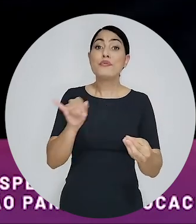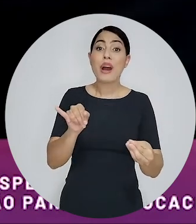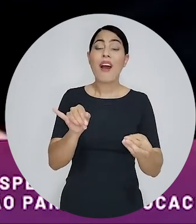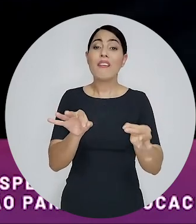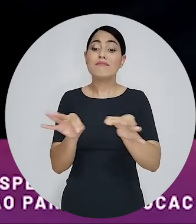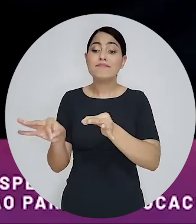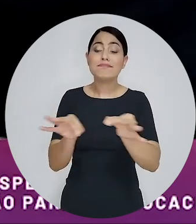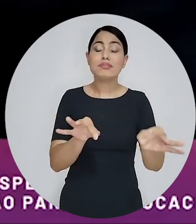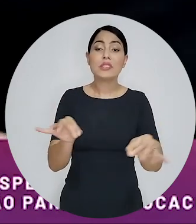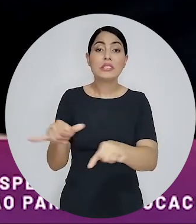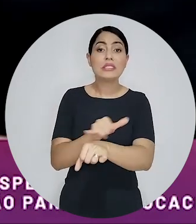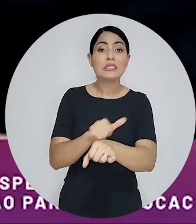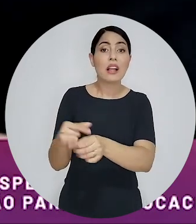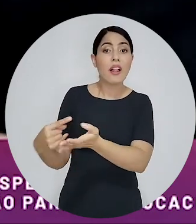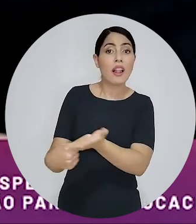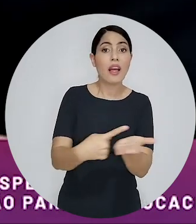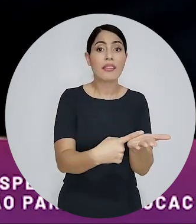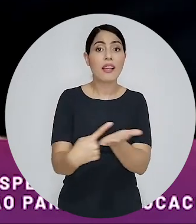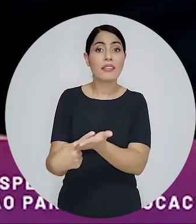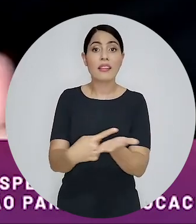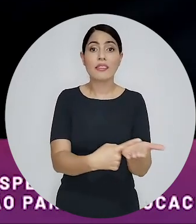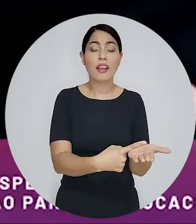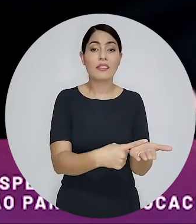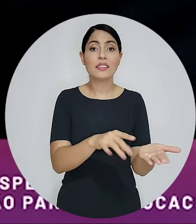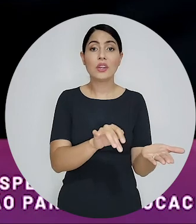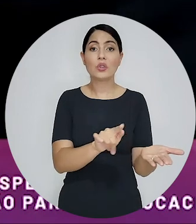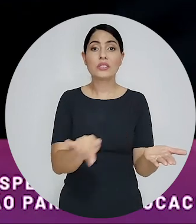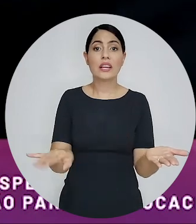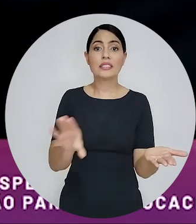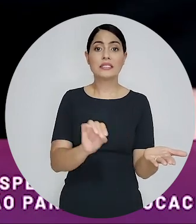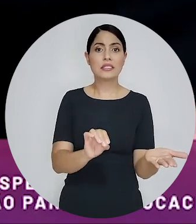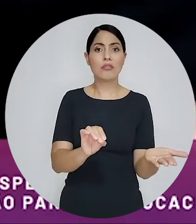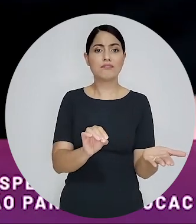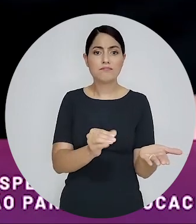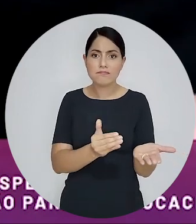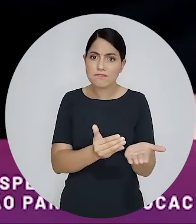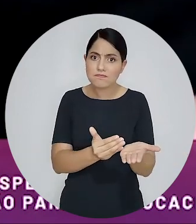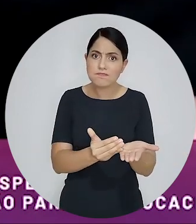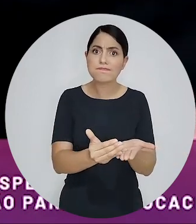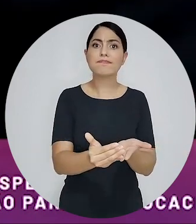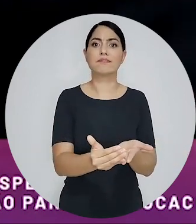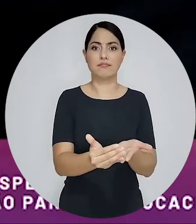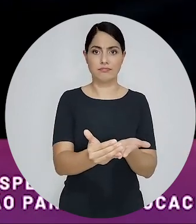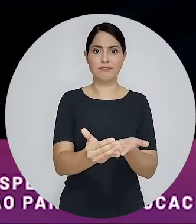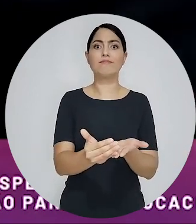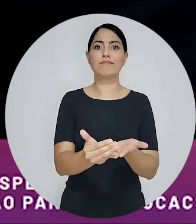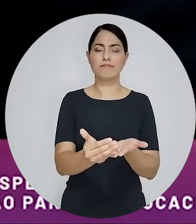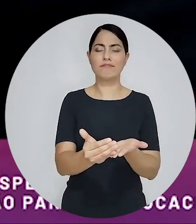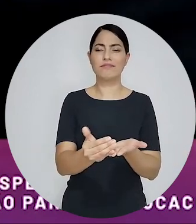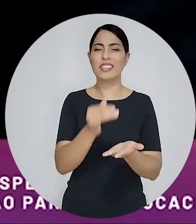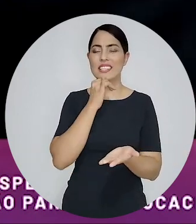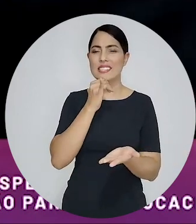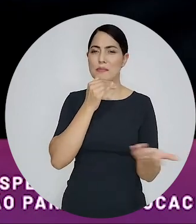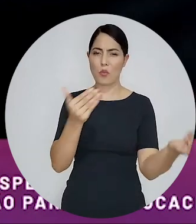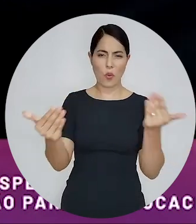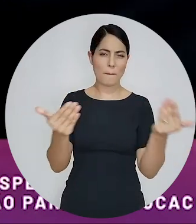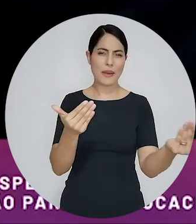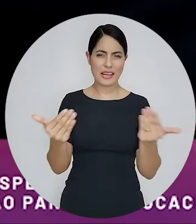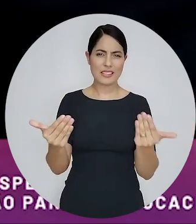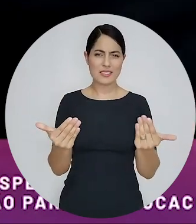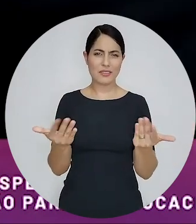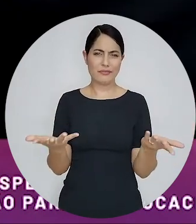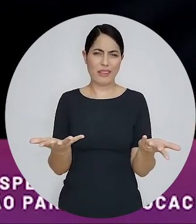ter que planejar uma negociação para que a negociação não fique emotiva quase como me permite um paralelo